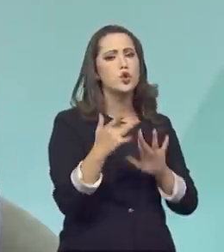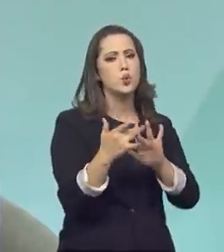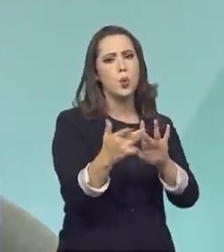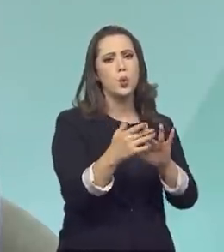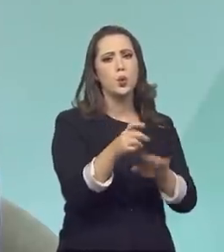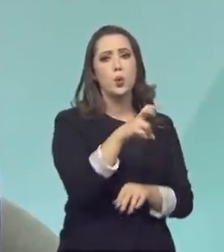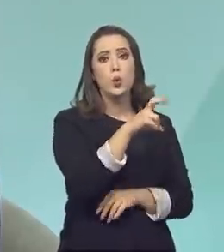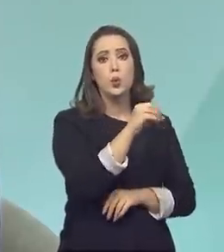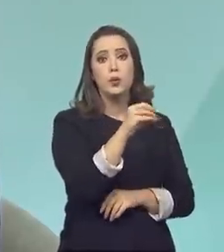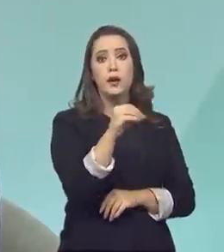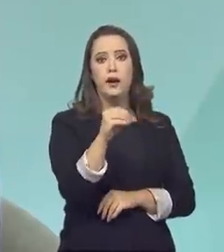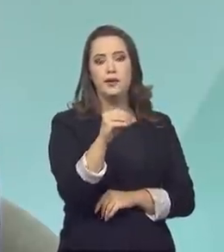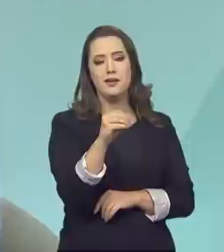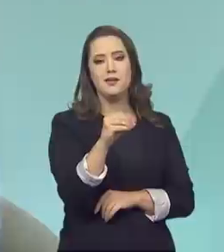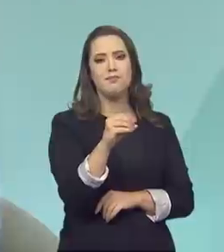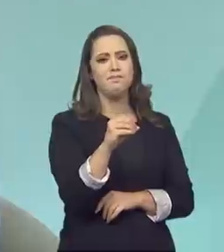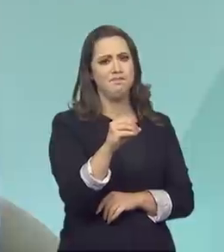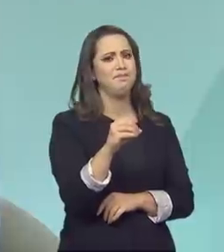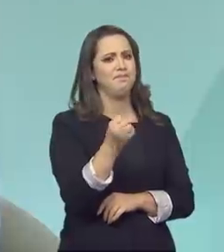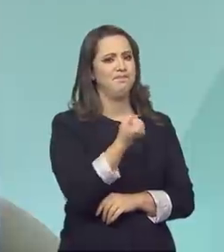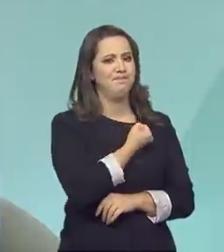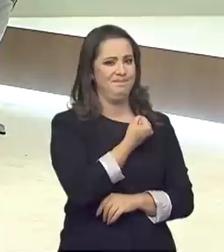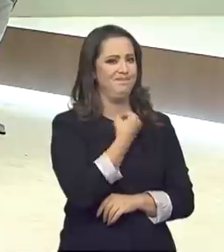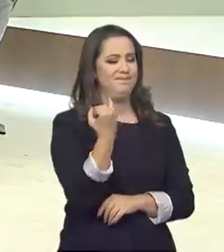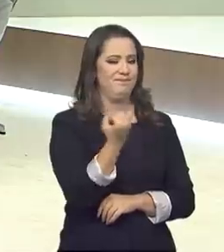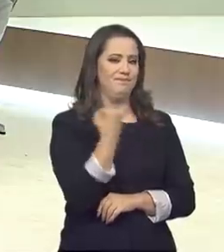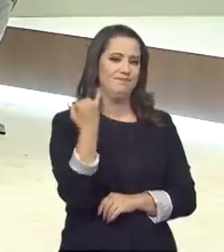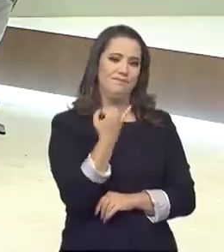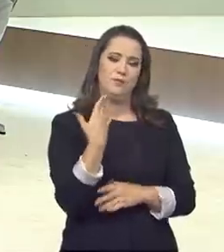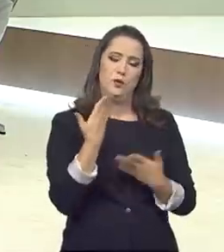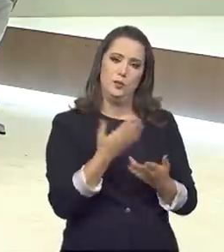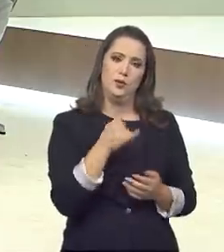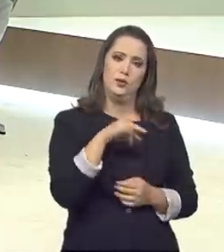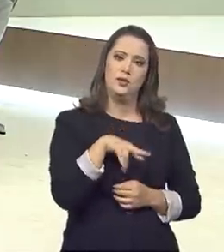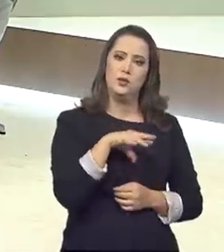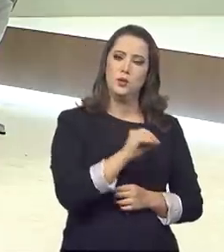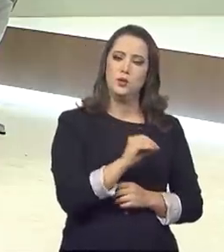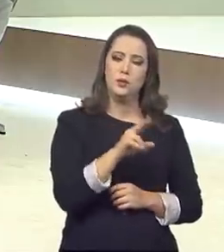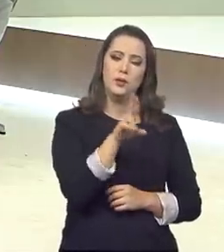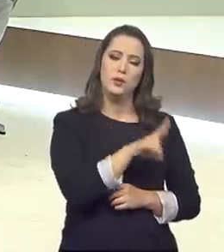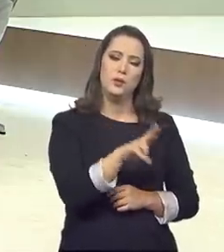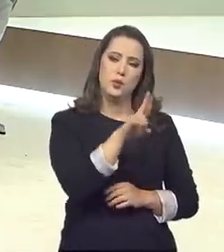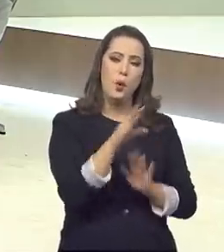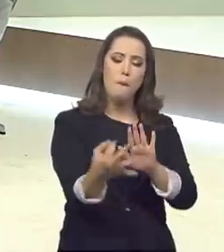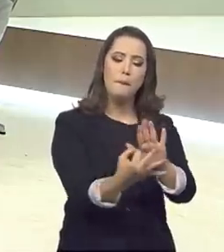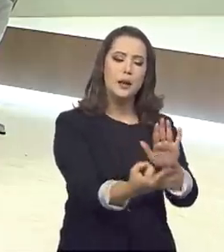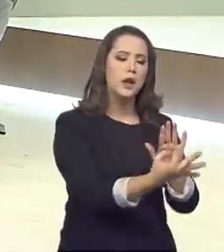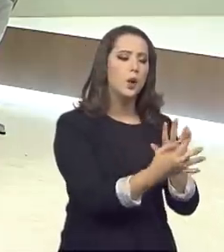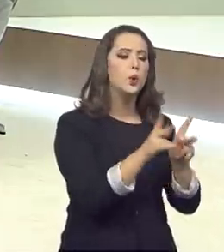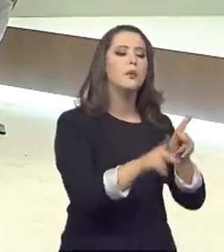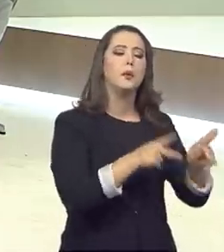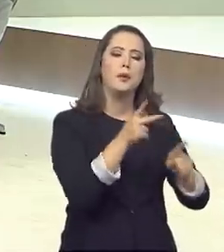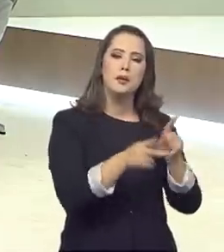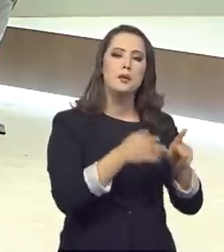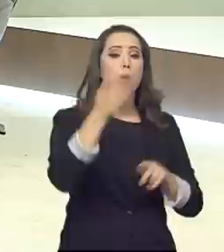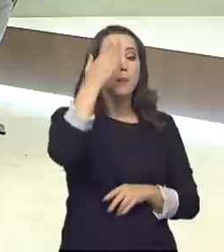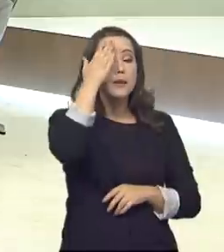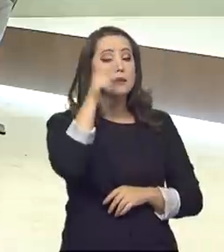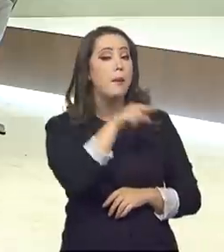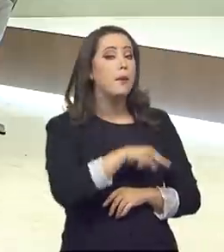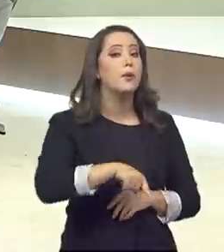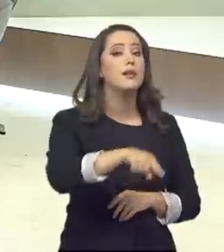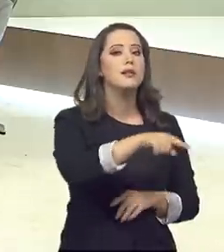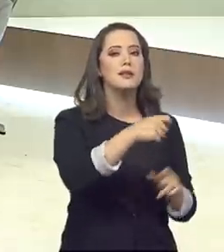Então, é uma grande demonstração que o IMETO realmente usou uma consulta pública para ouvir o setor